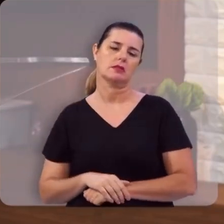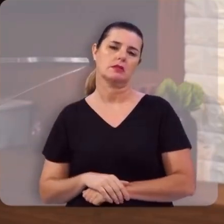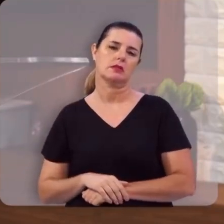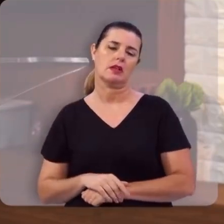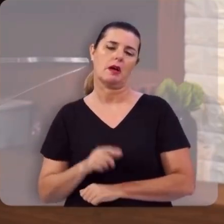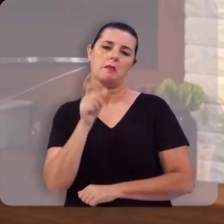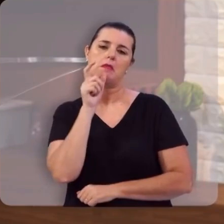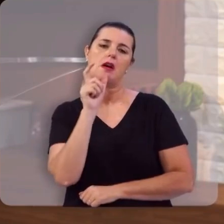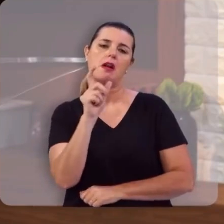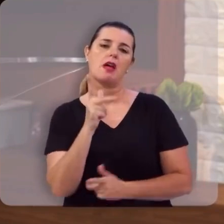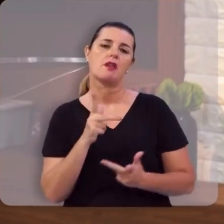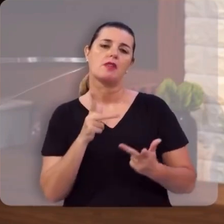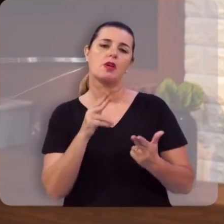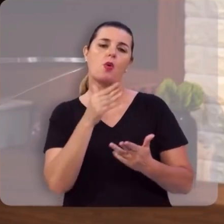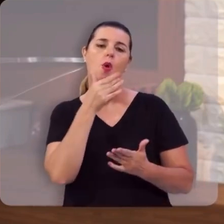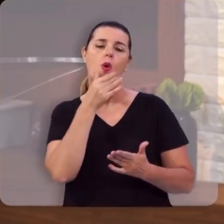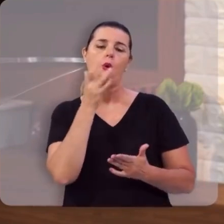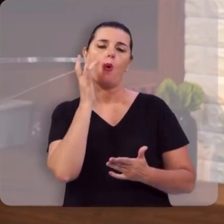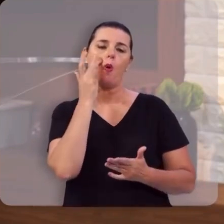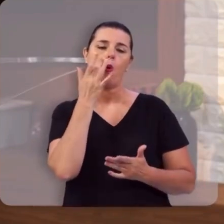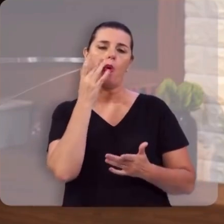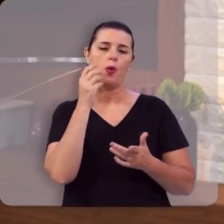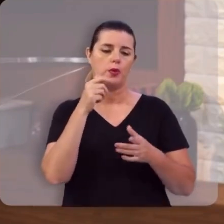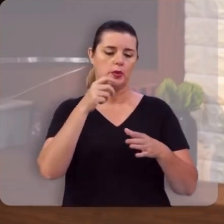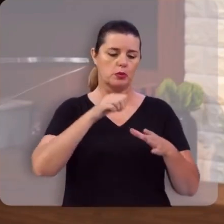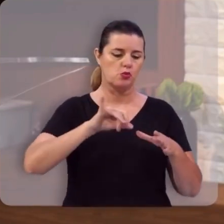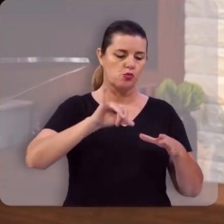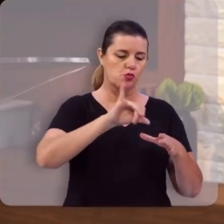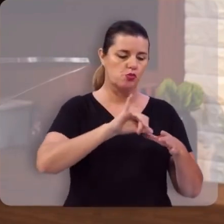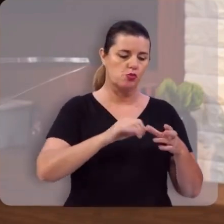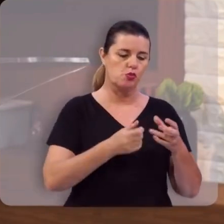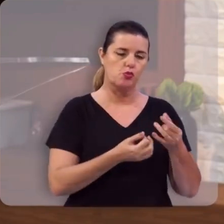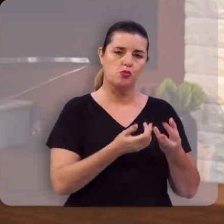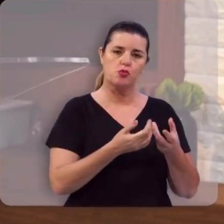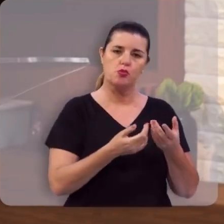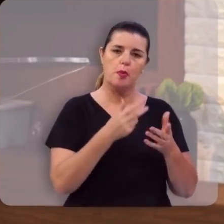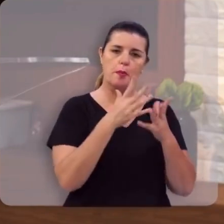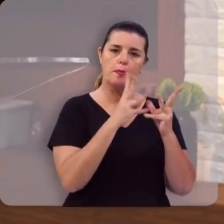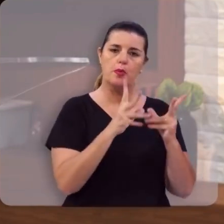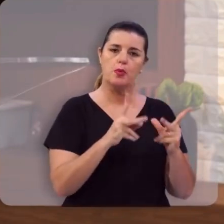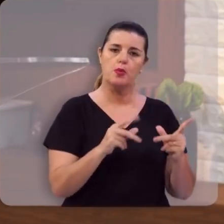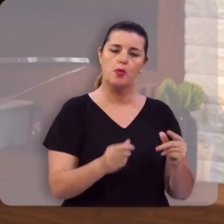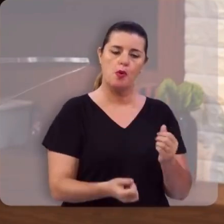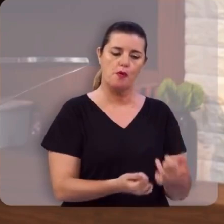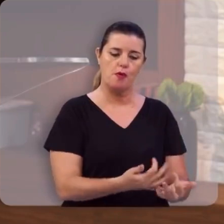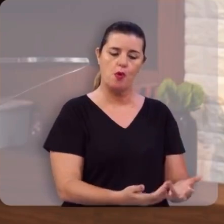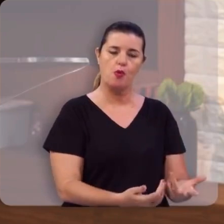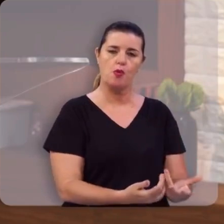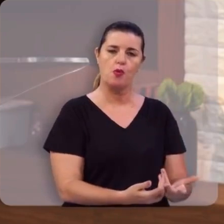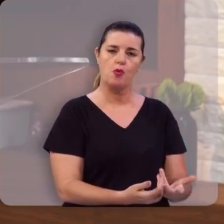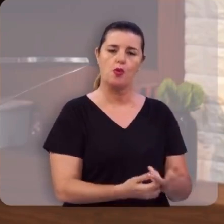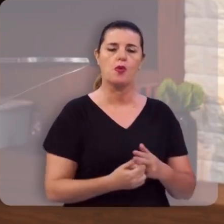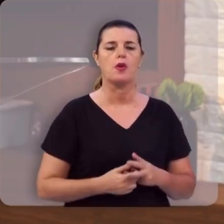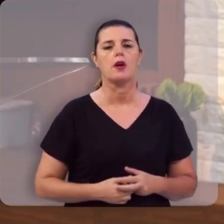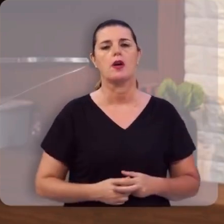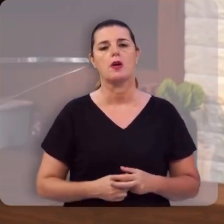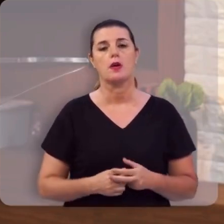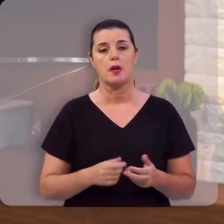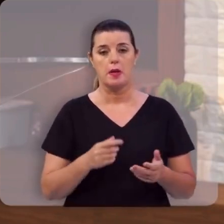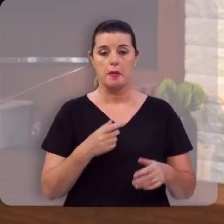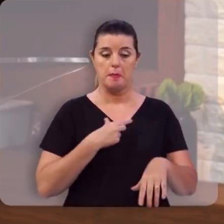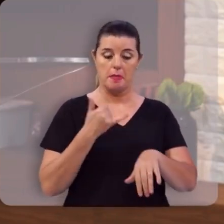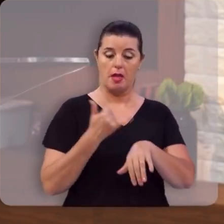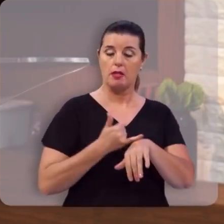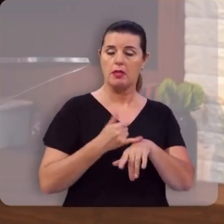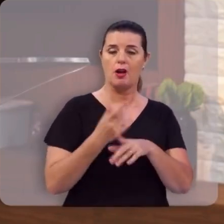é a mesma palavra que o Ourives usava para purificar os metais, jogando no fogo, e o metal